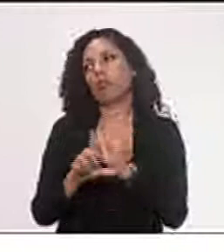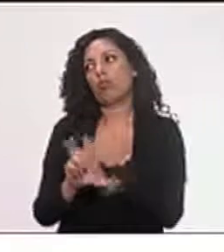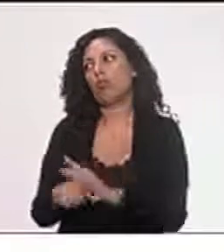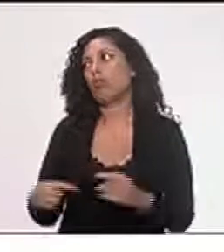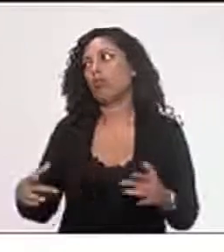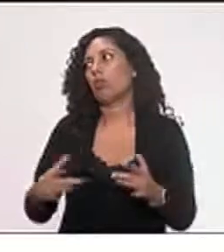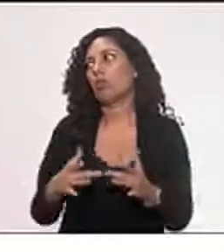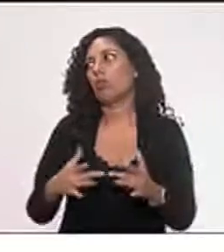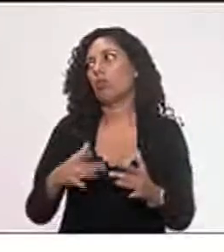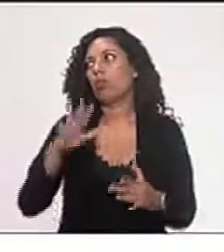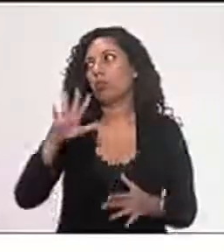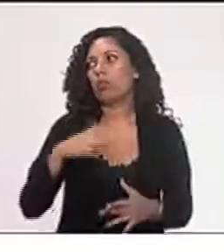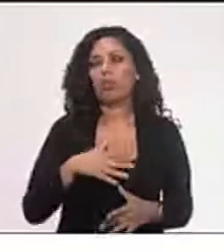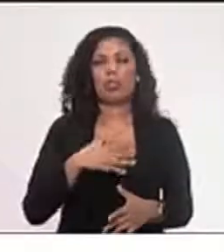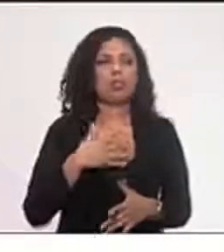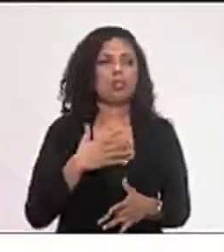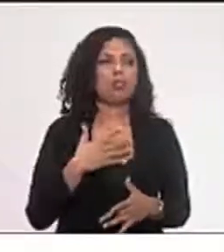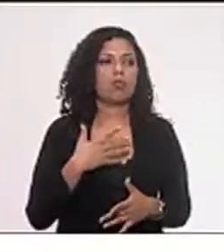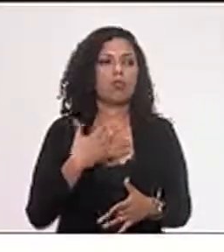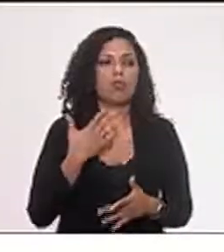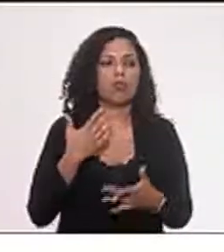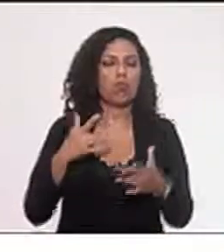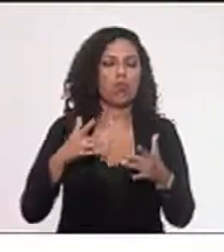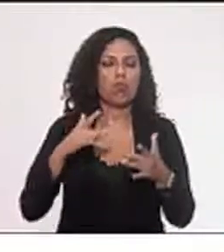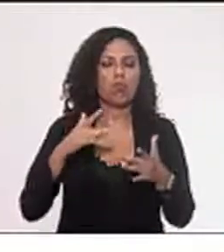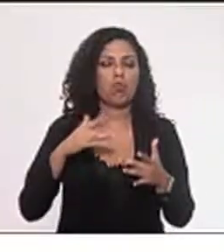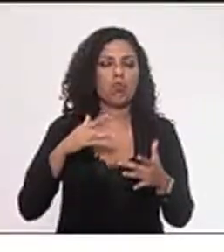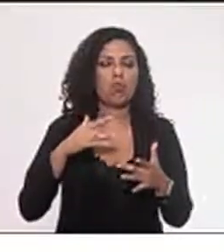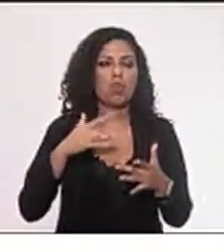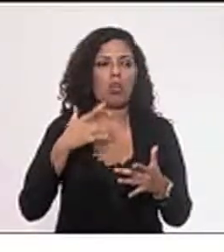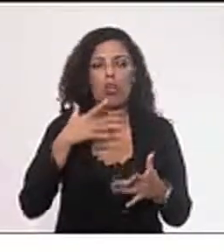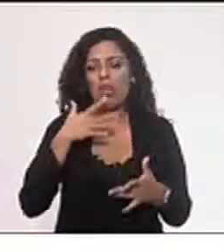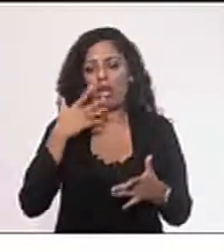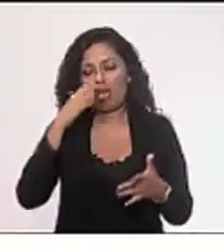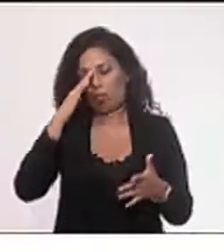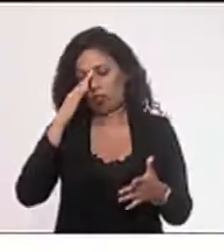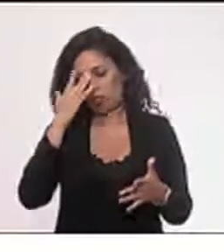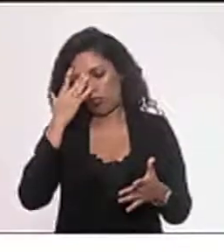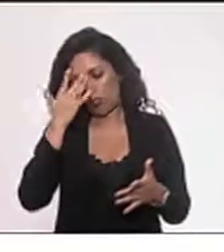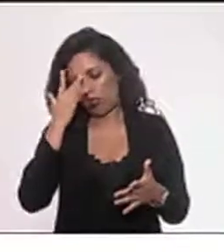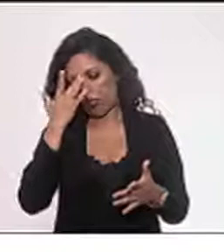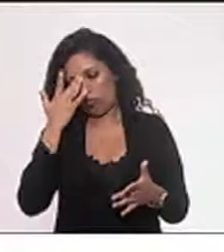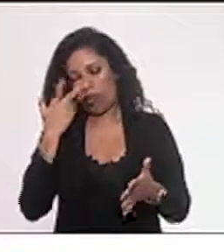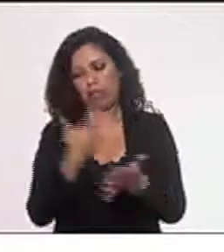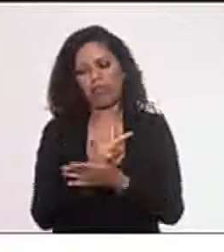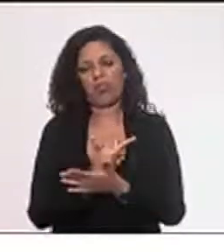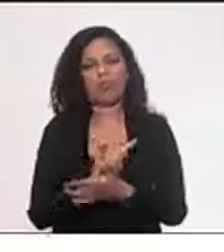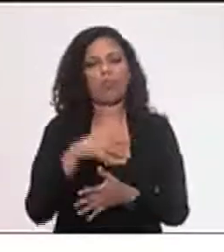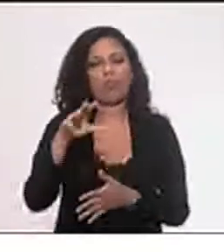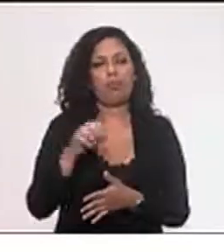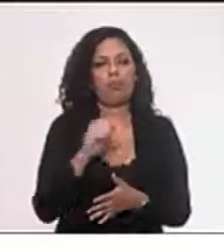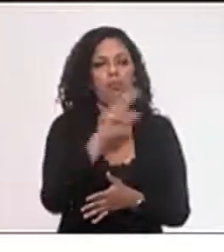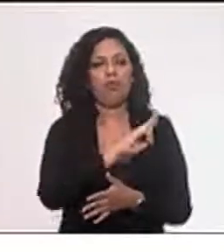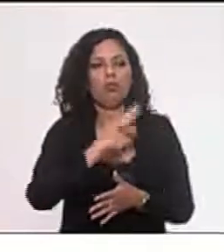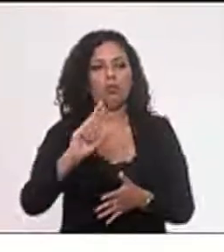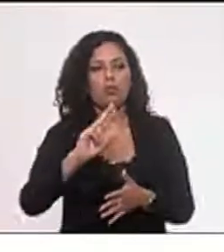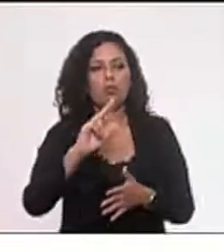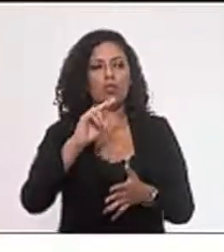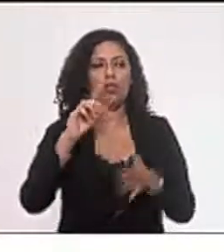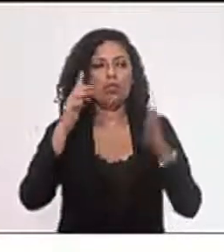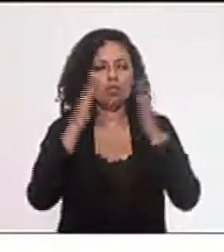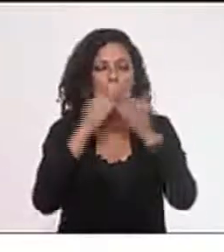O que eu não concordo quando falam de atribuição é usar essa casa aqui, através de